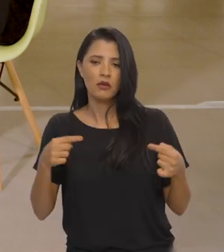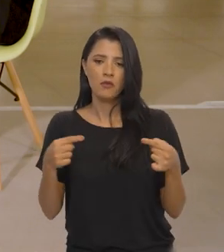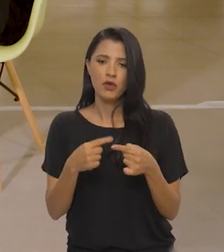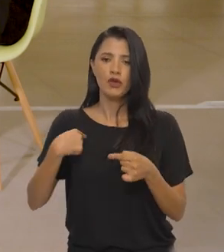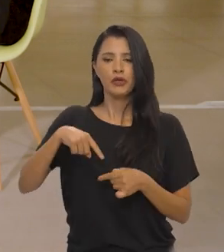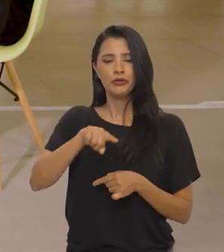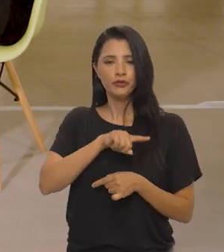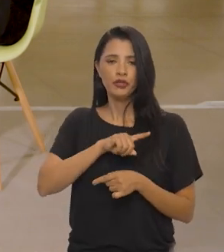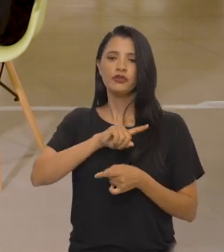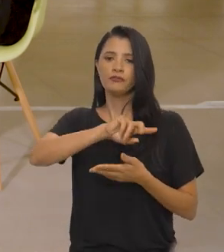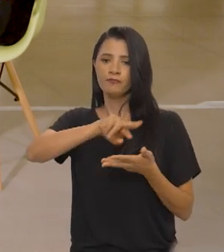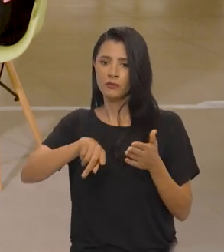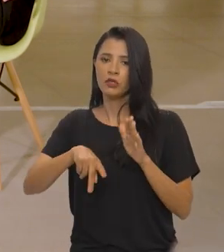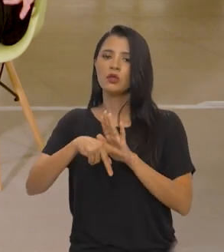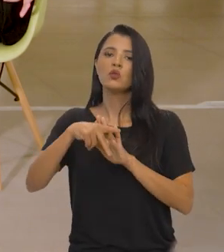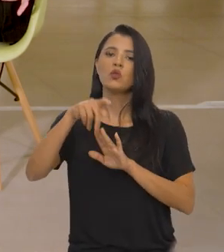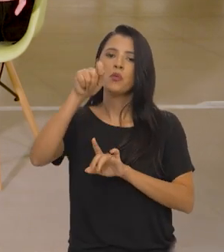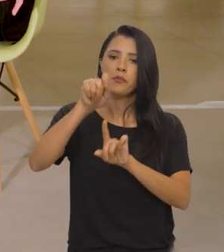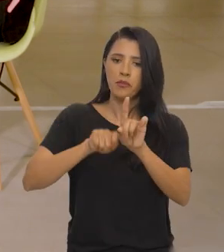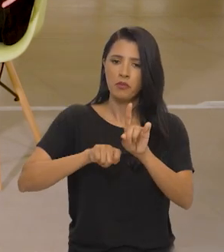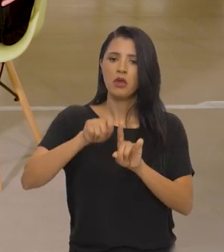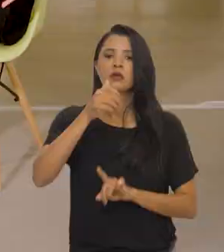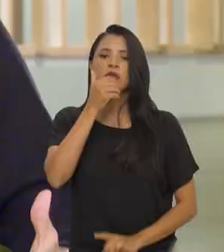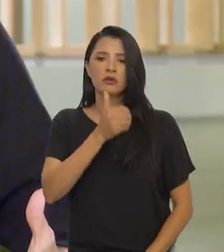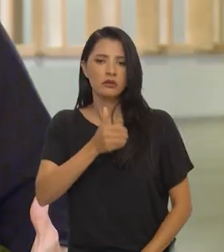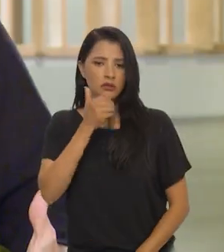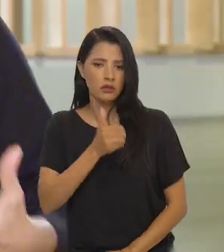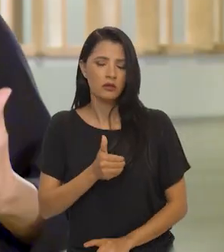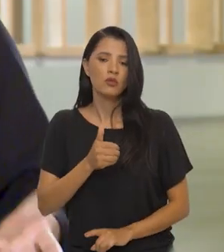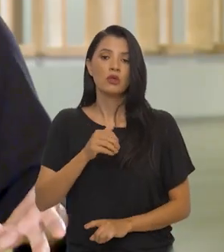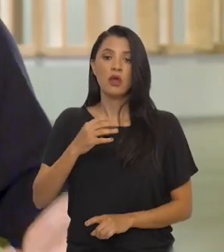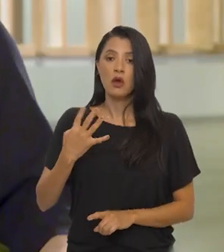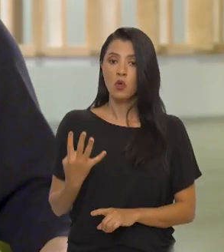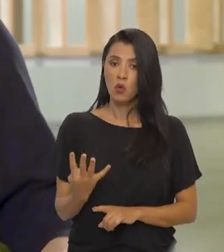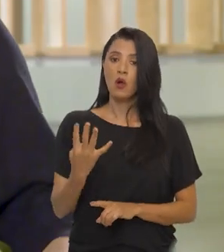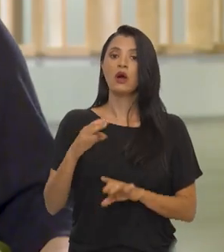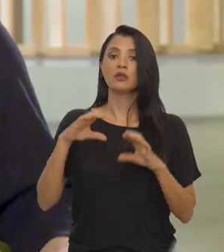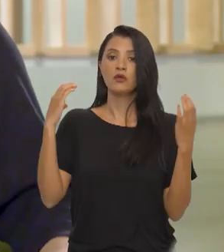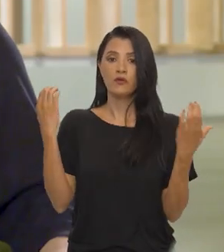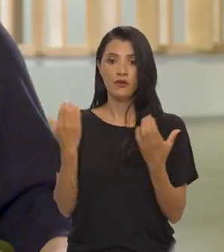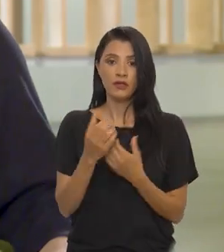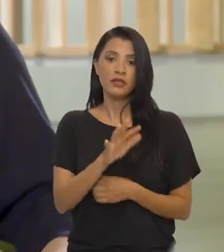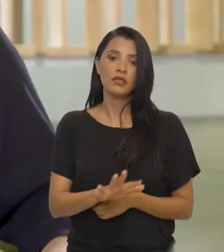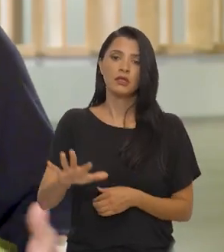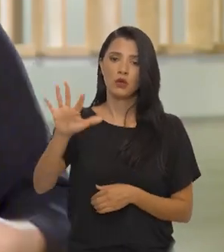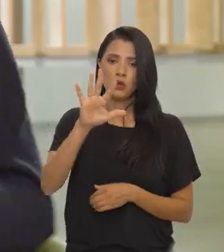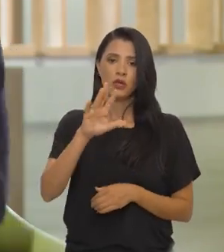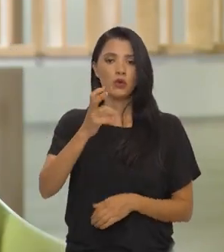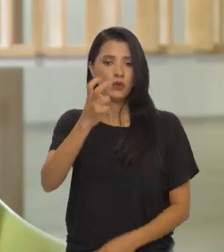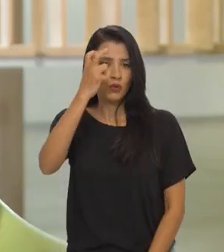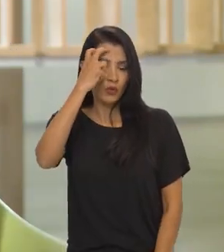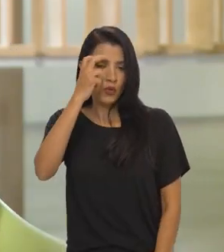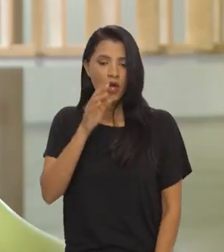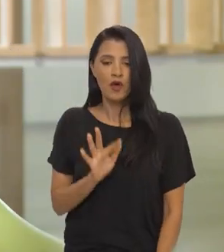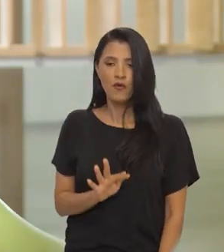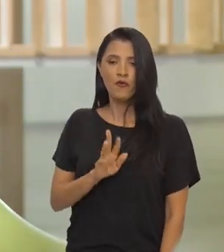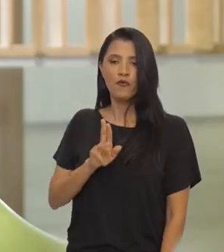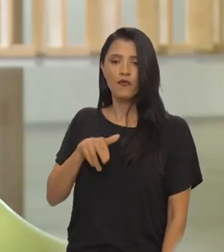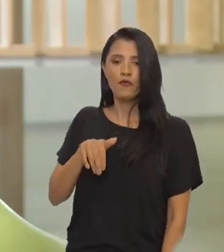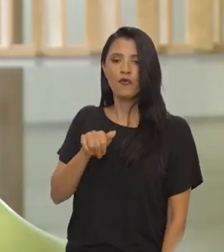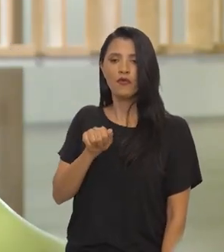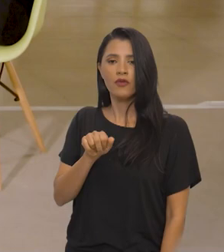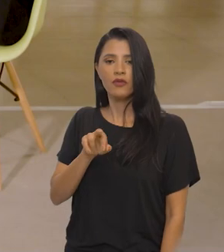encontramos, então, com esse conjunto de coisas em dezembro. na quarta Conferência Nacional de Cultura e a FUNARTE, por